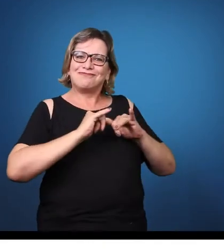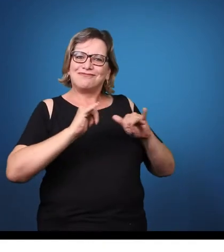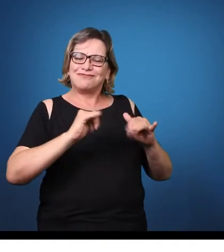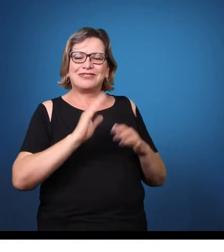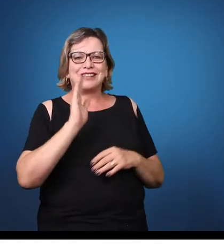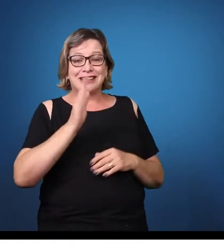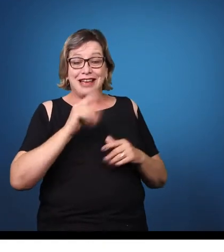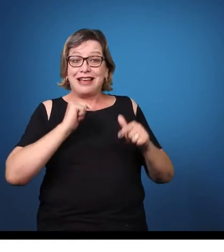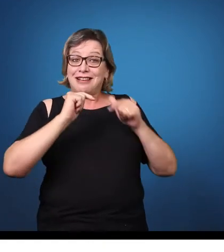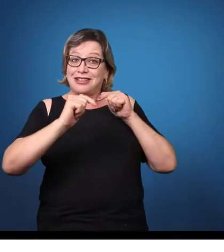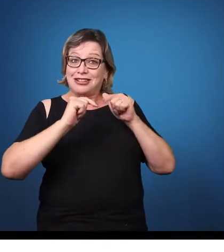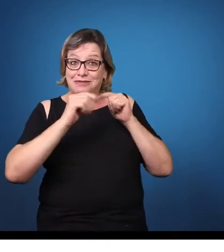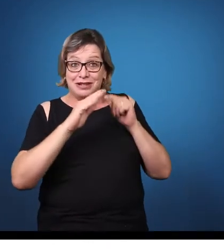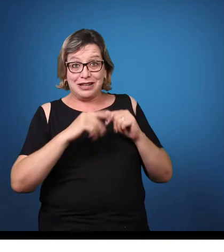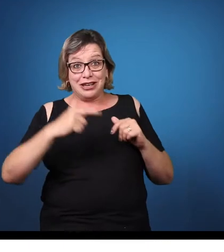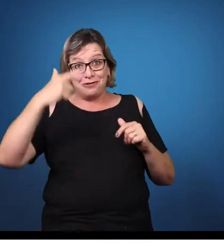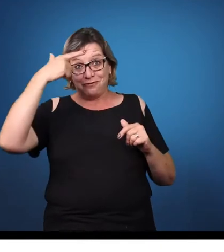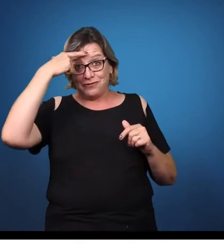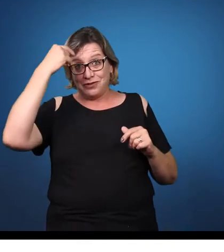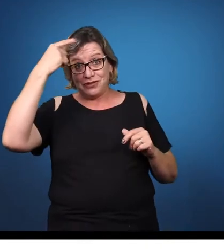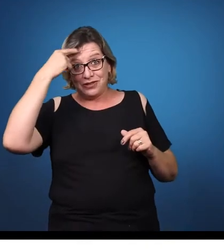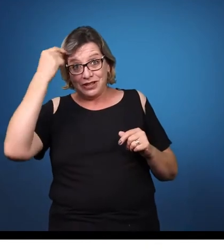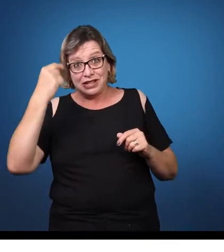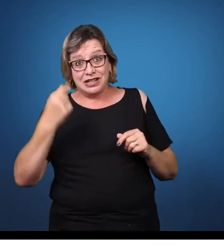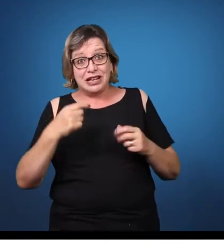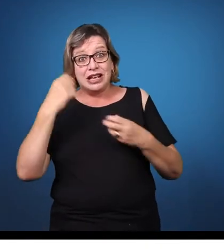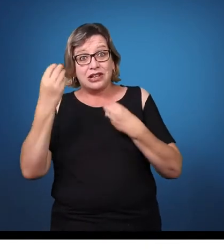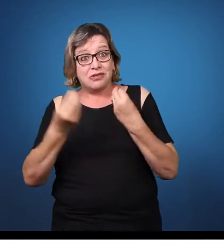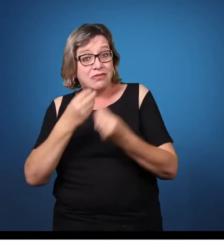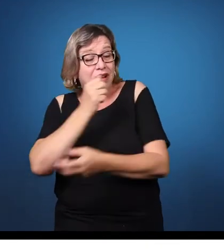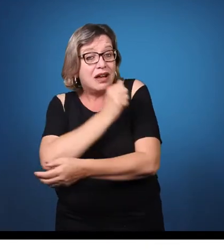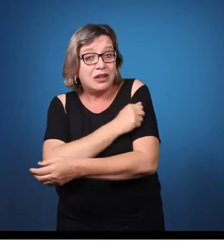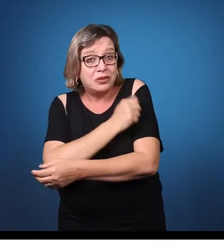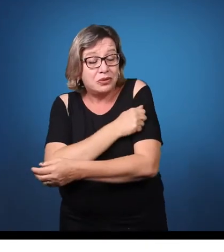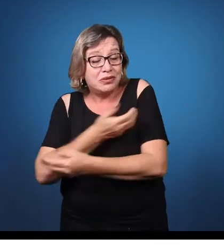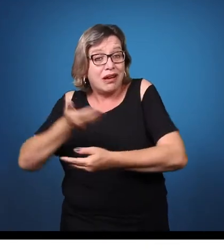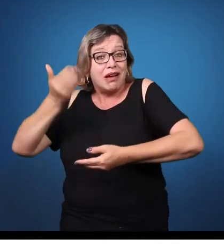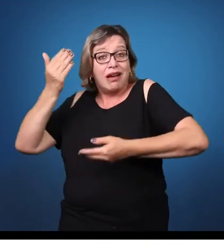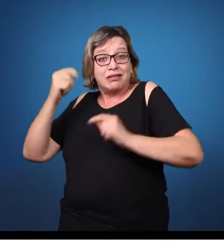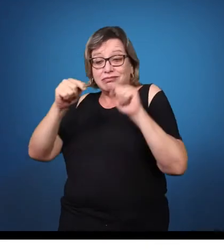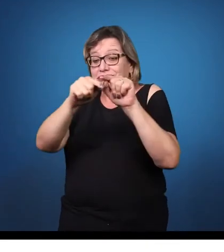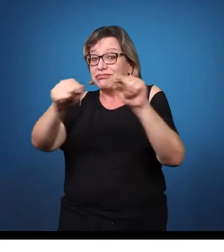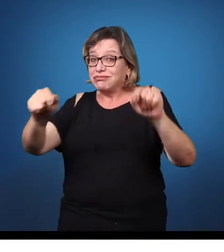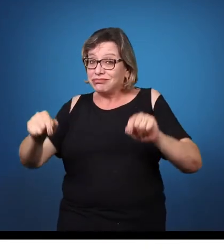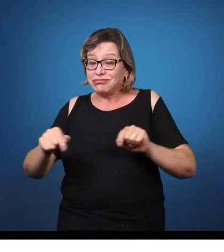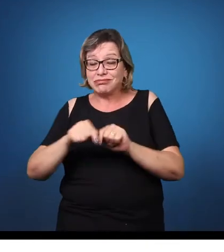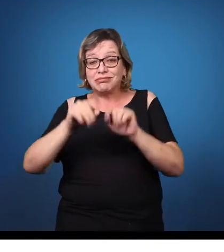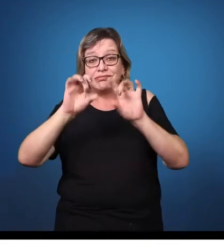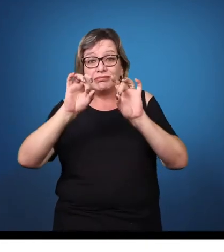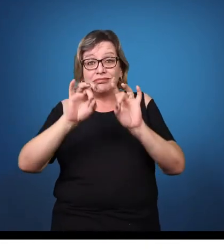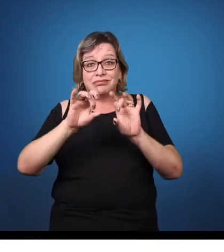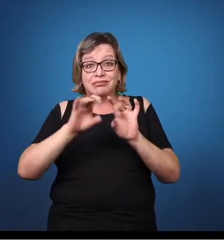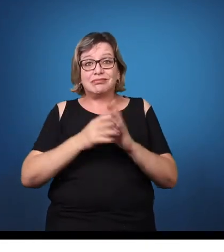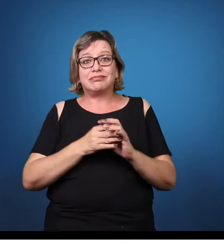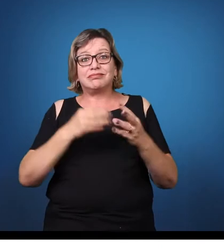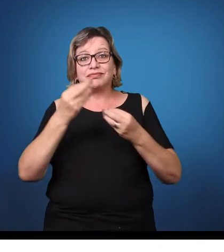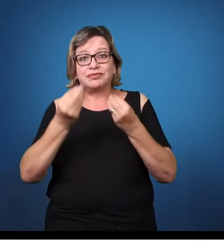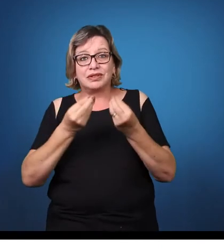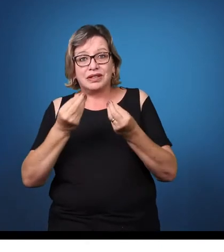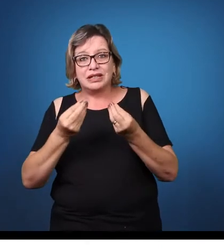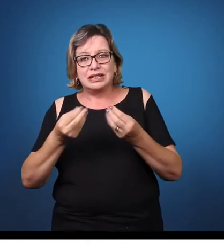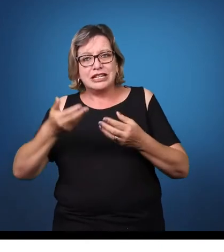mental para deficiência intelectual, né? E chamava-se também retardo mental, era mais ainda pejorativo.